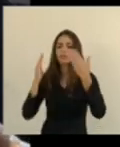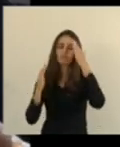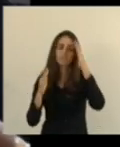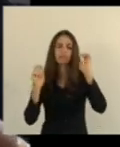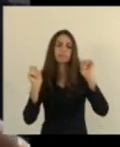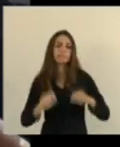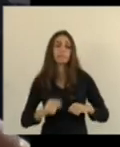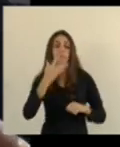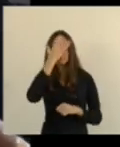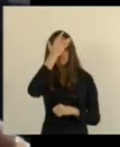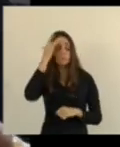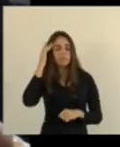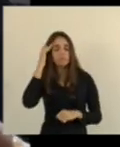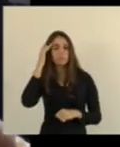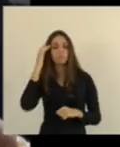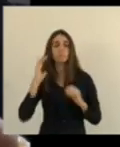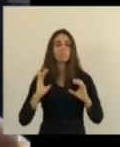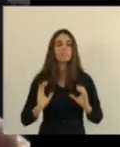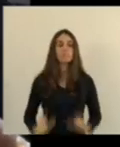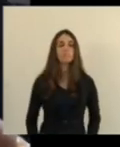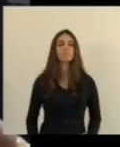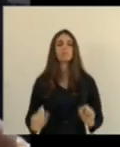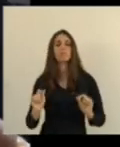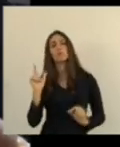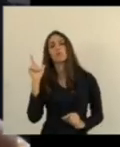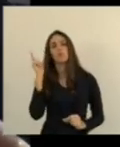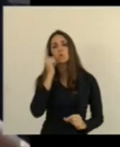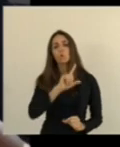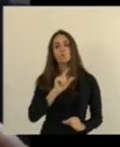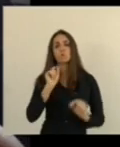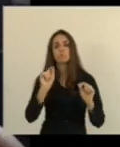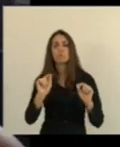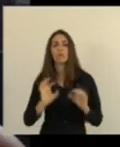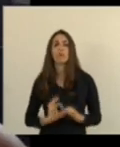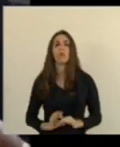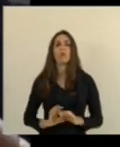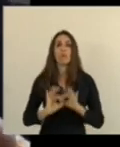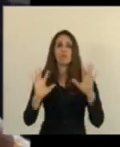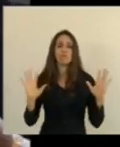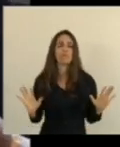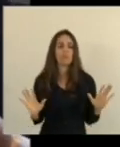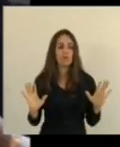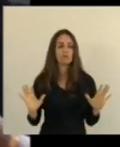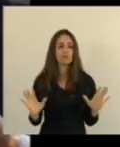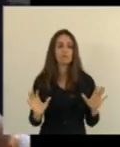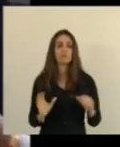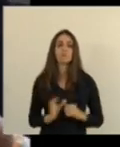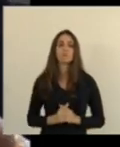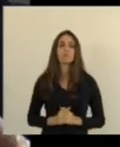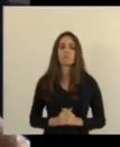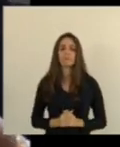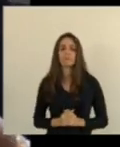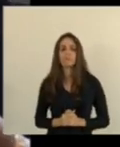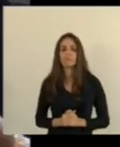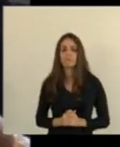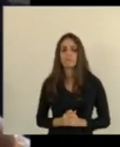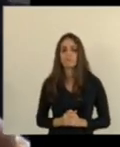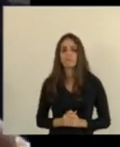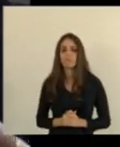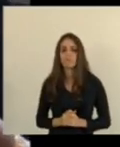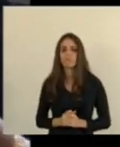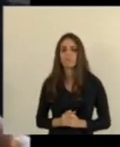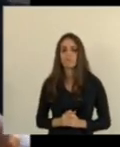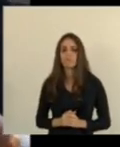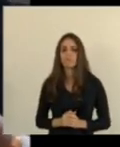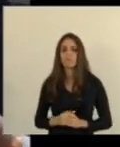cidadãos e cidadãs que consigam a sua liberdade, o seu, a